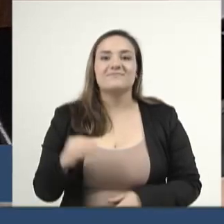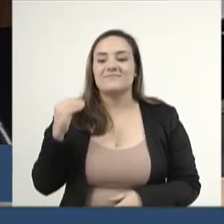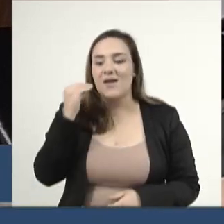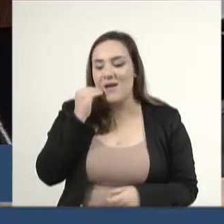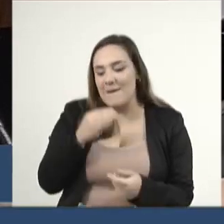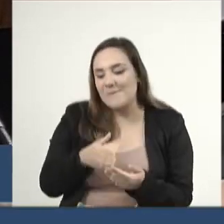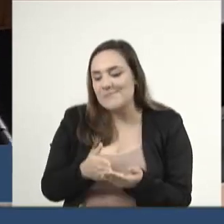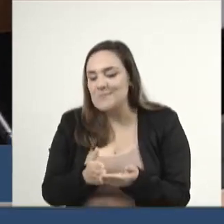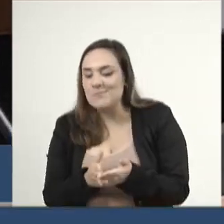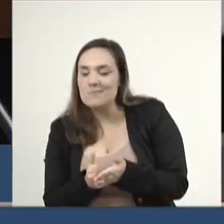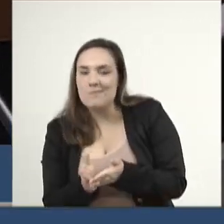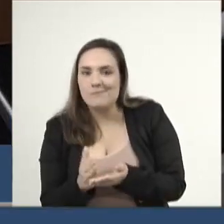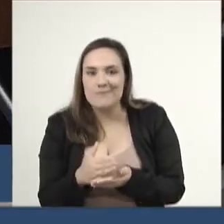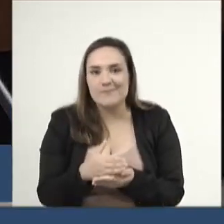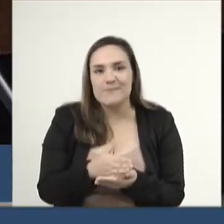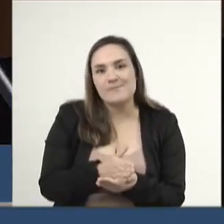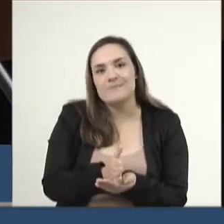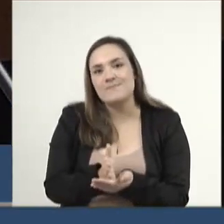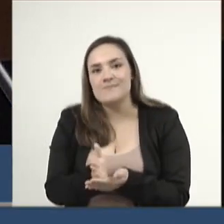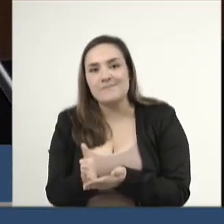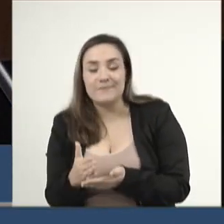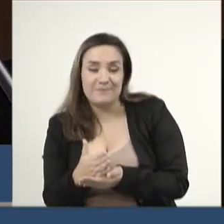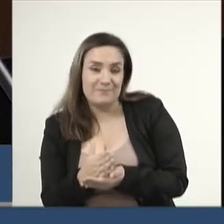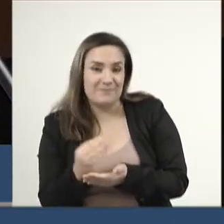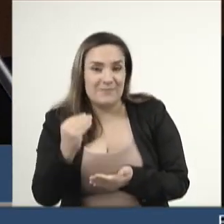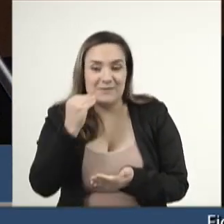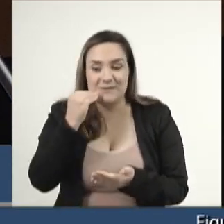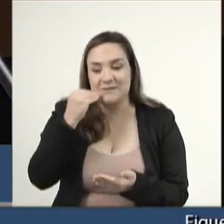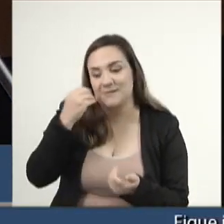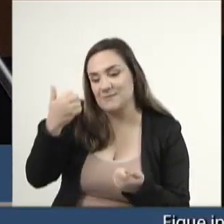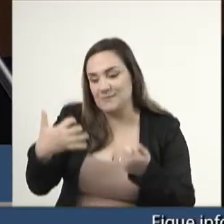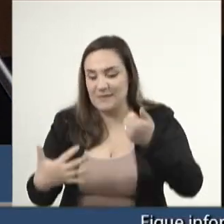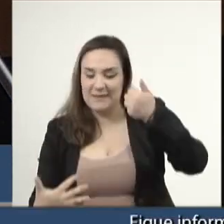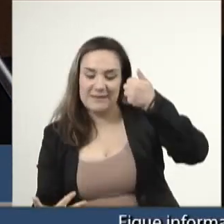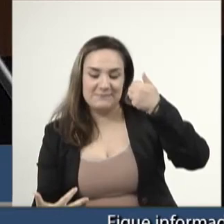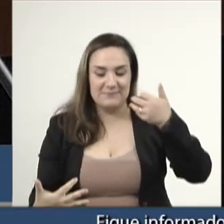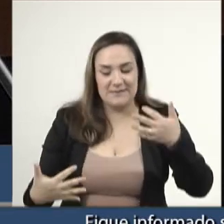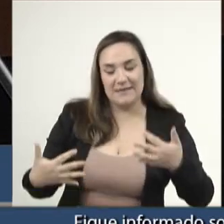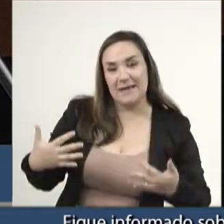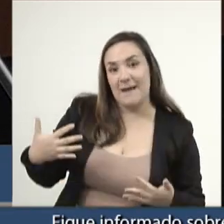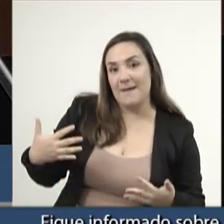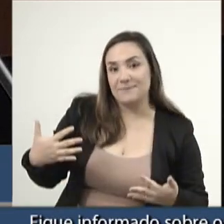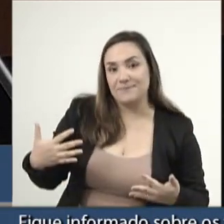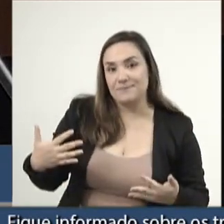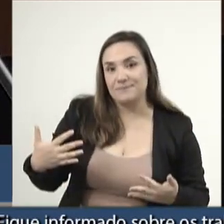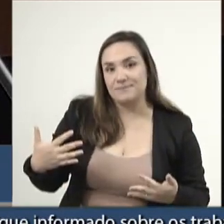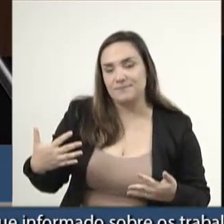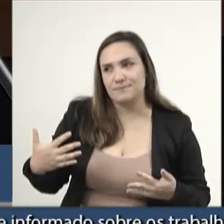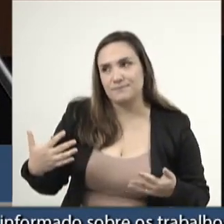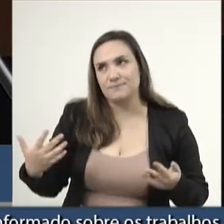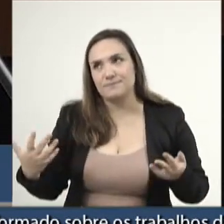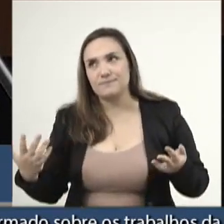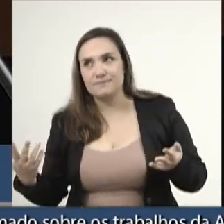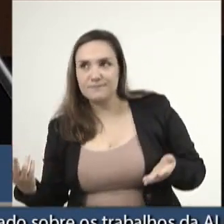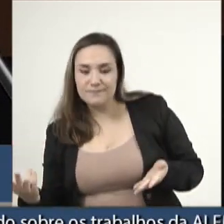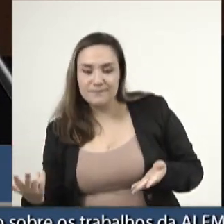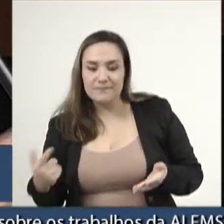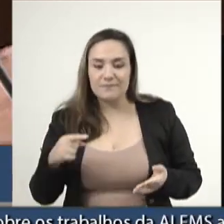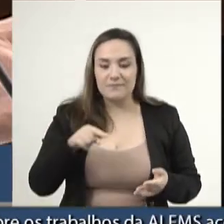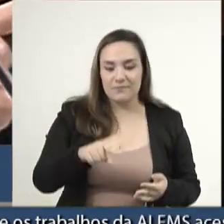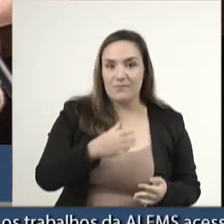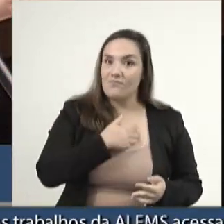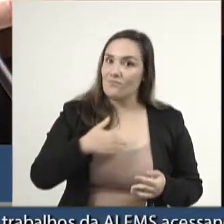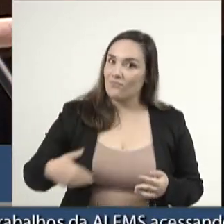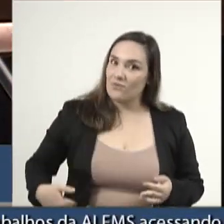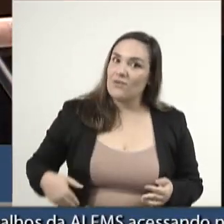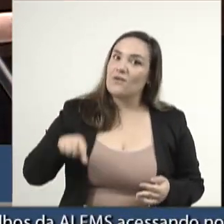político, querendo explicar que esse governo, que